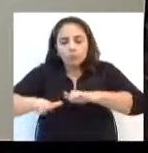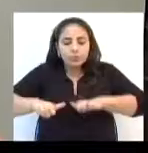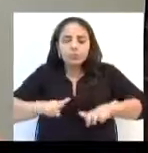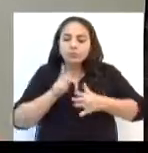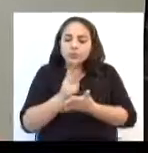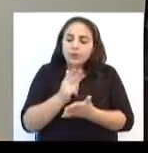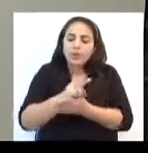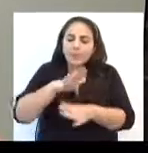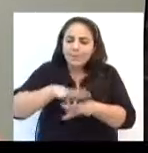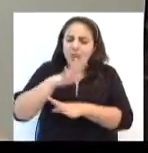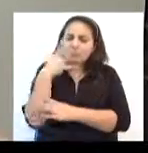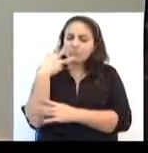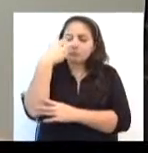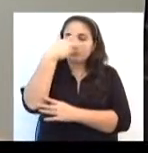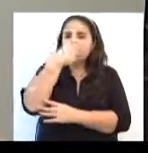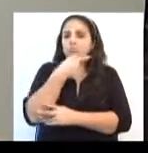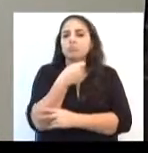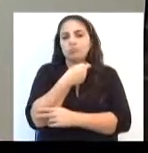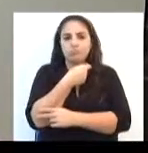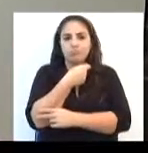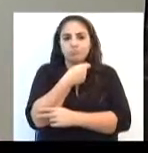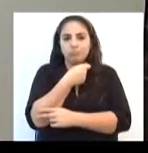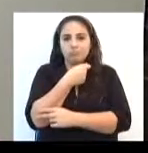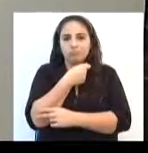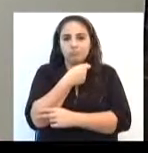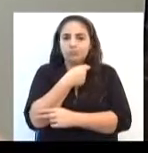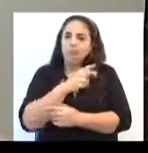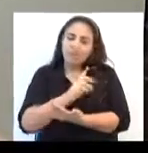como ela, deixar ela mais bonita ainda.